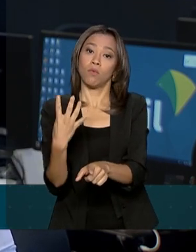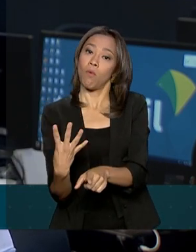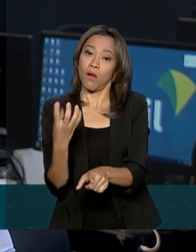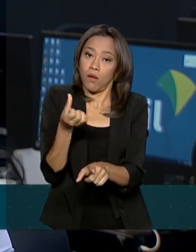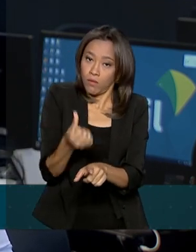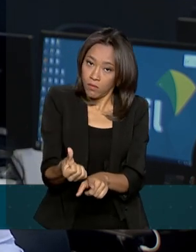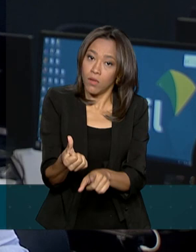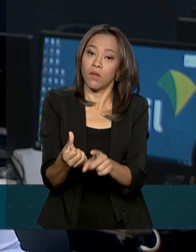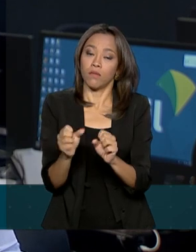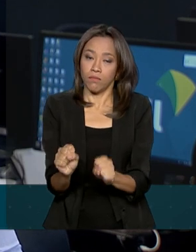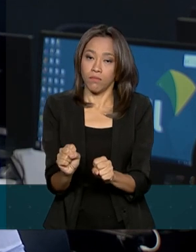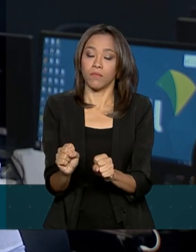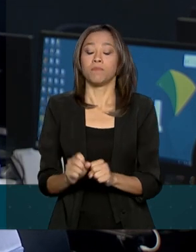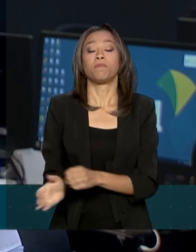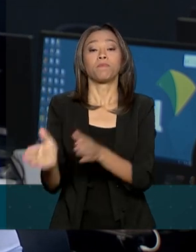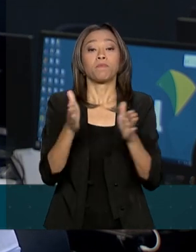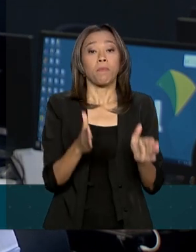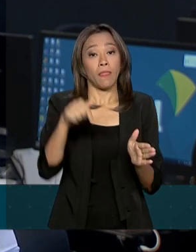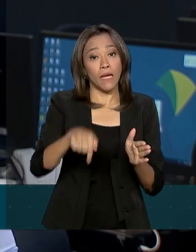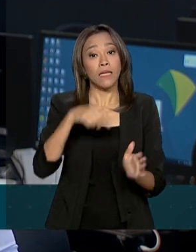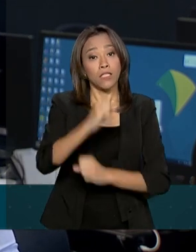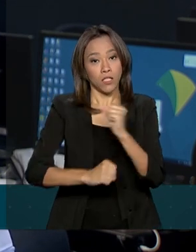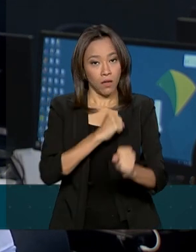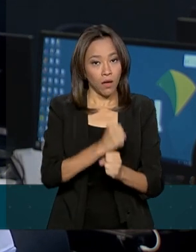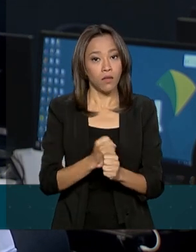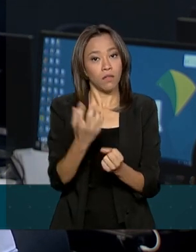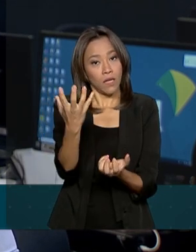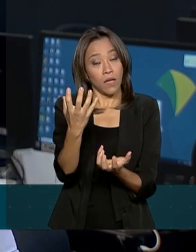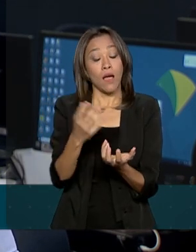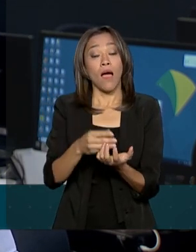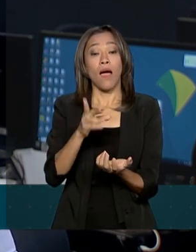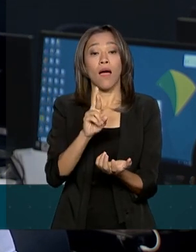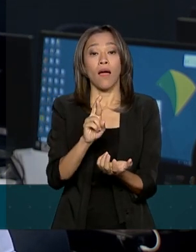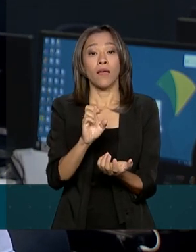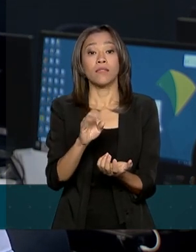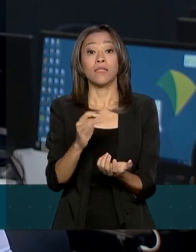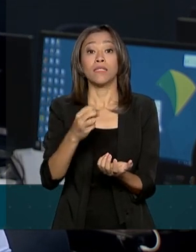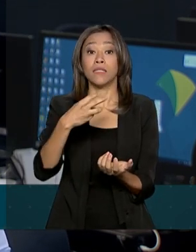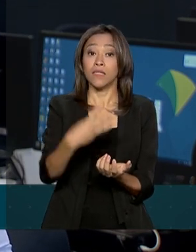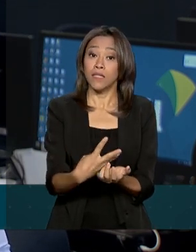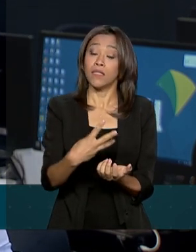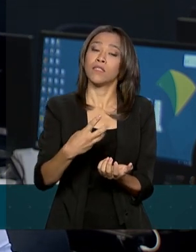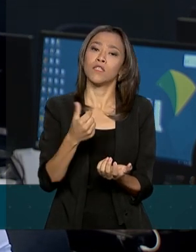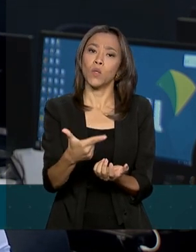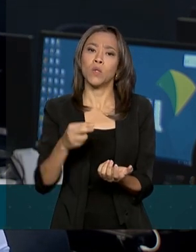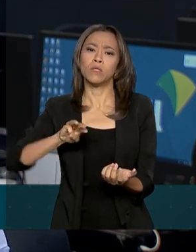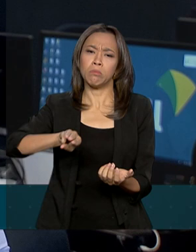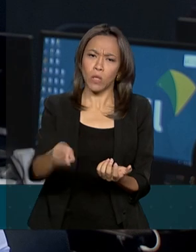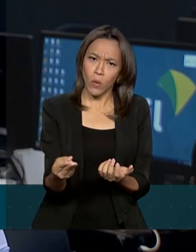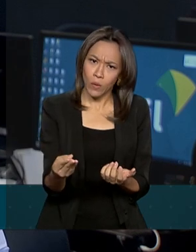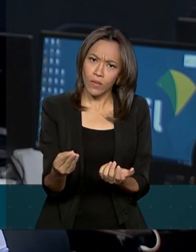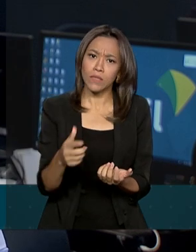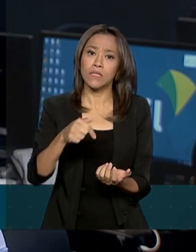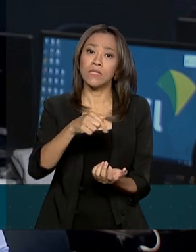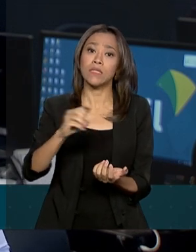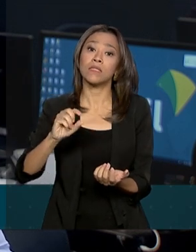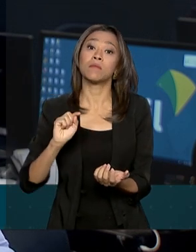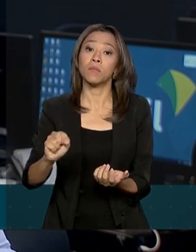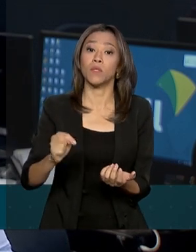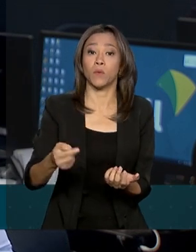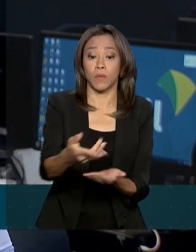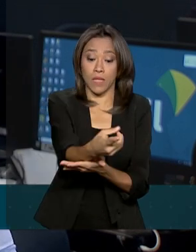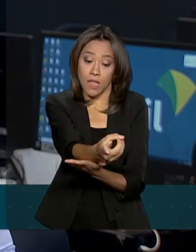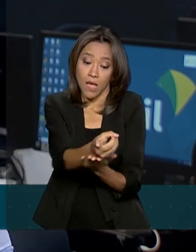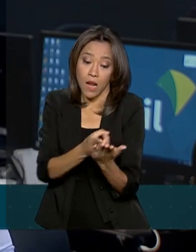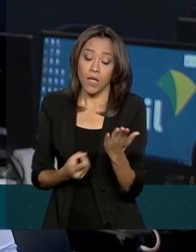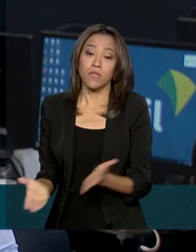146. Neste ano, a Receita recebeu 32 milhões e 900 mil declarações do imposto de renda e